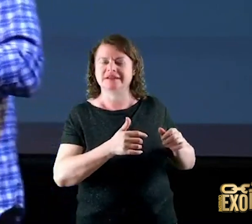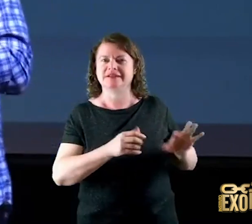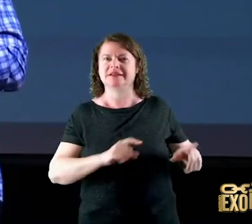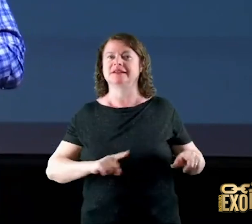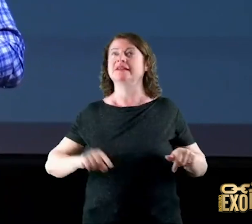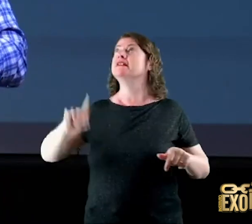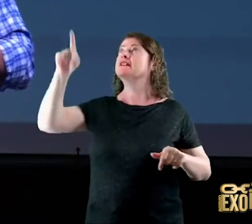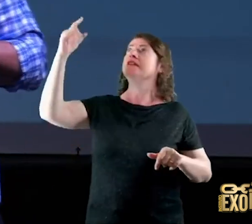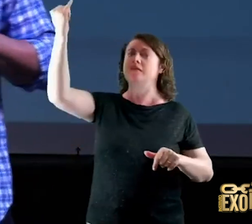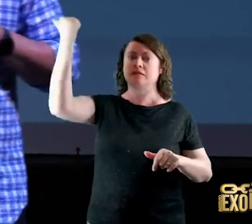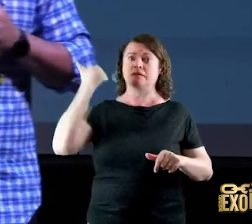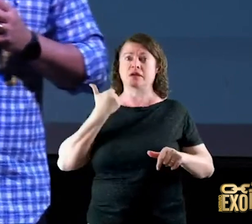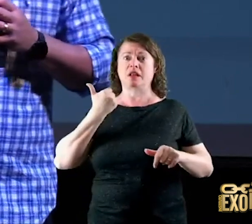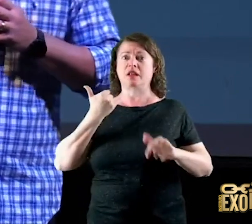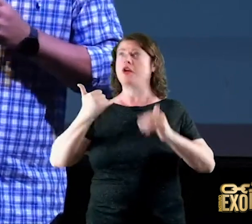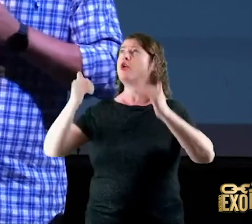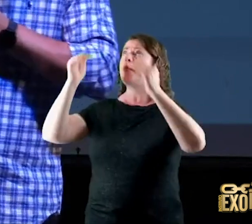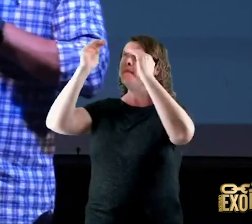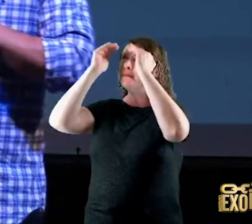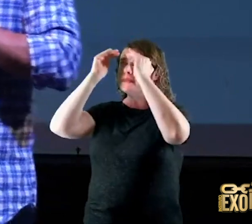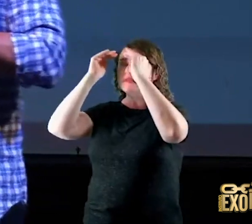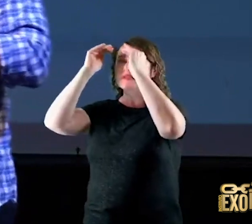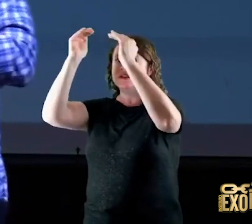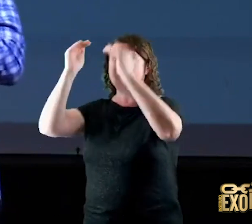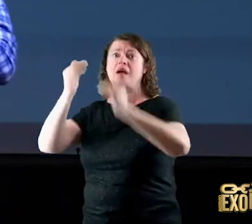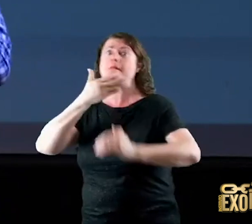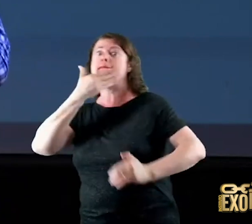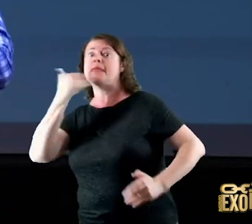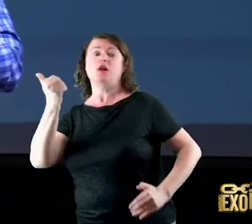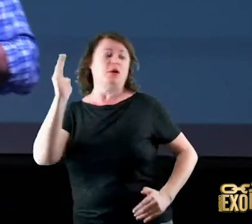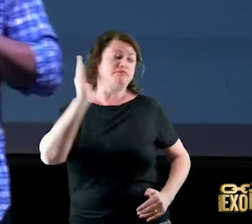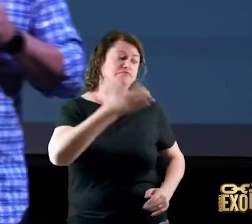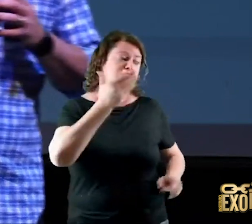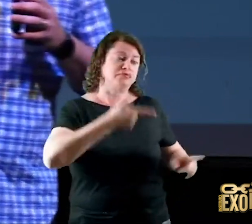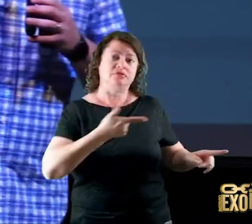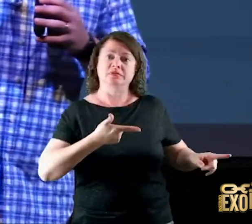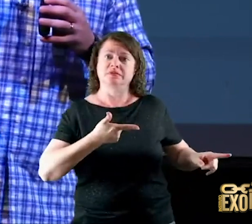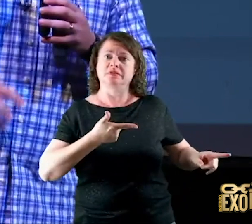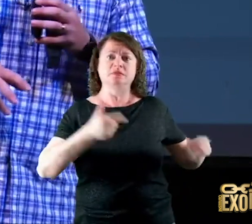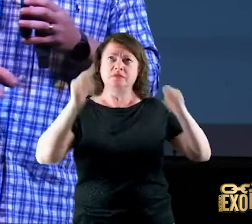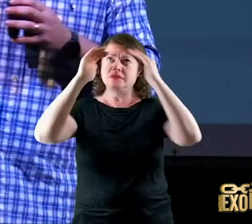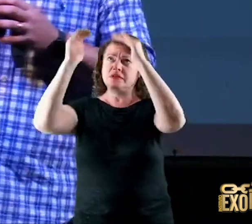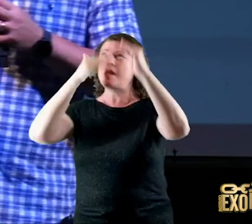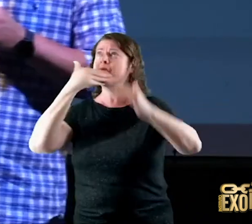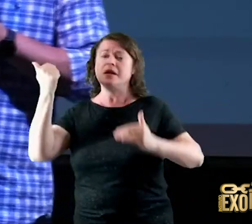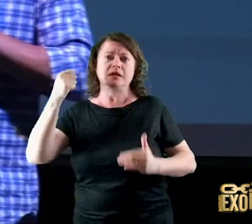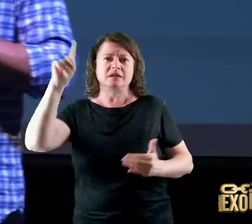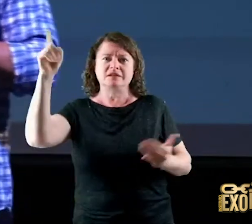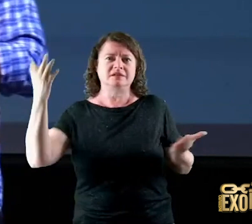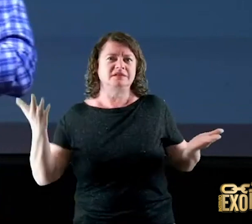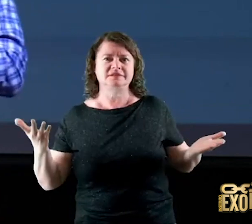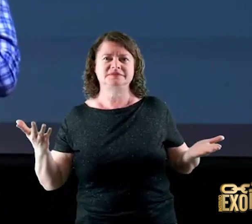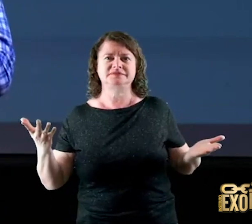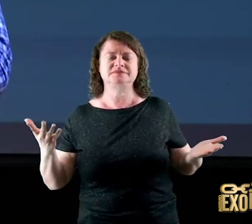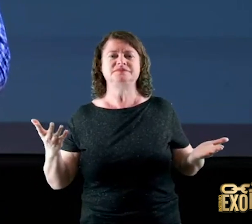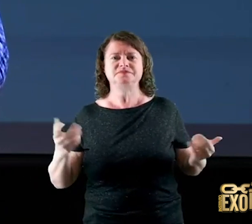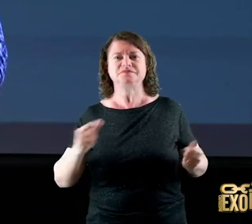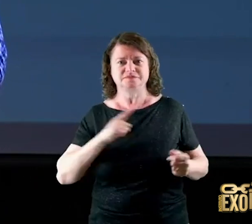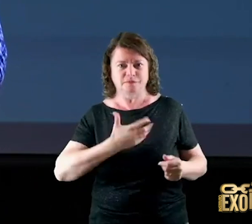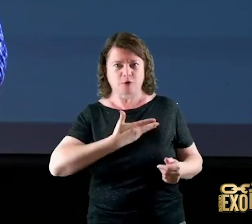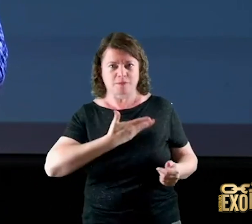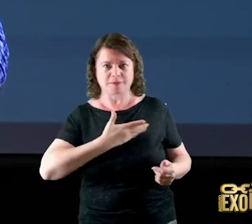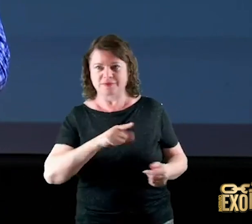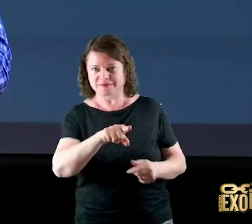melhor churrascaria que você for é melhor do que um praibirib do que um entrecô é melhor eu tenho um amigo aqui a esposa dele que está aqui